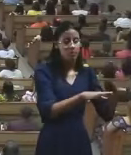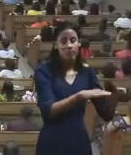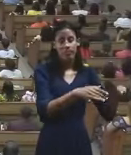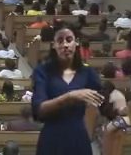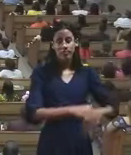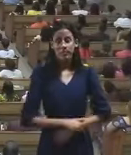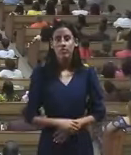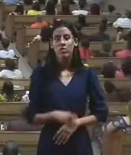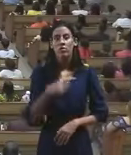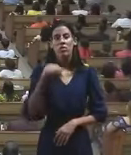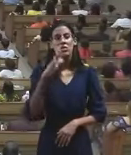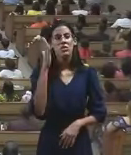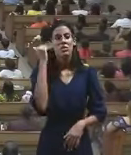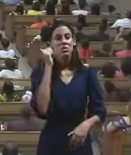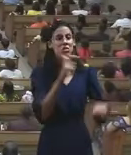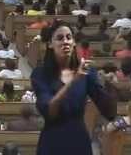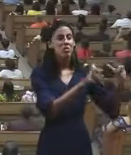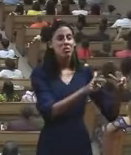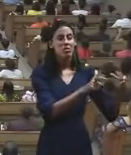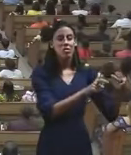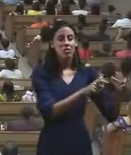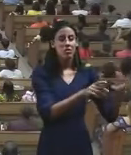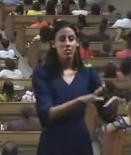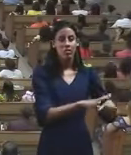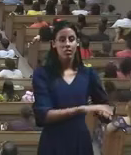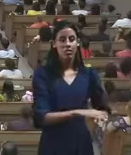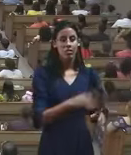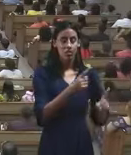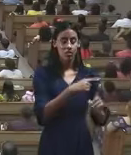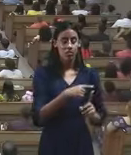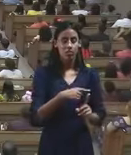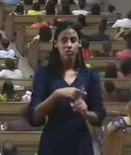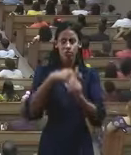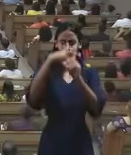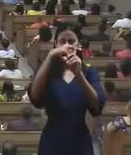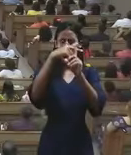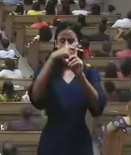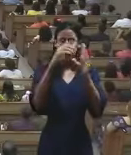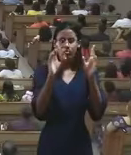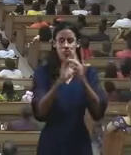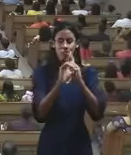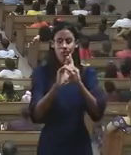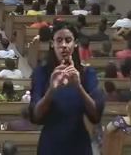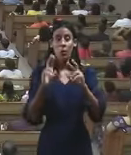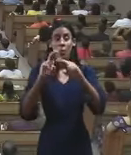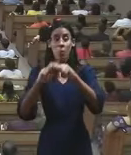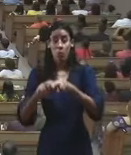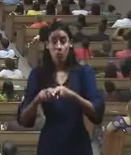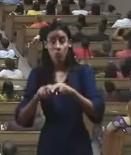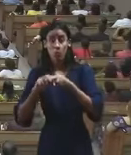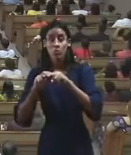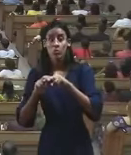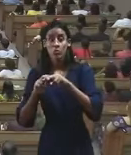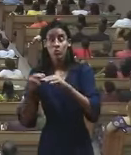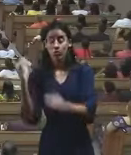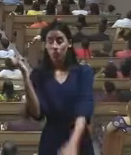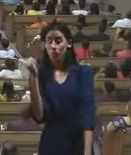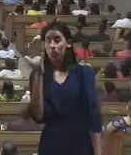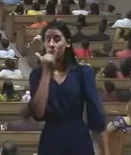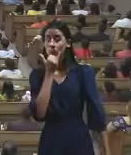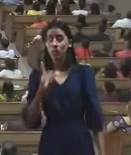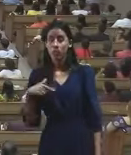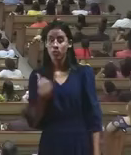sabiam que a casa do diabo caiu, não foi na cruz, Jesus morreu na cruz, não tinha nada para o diabo, Ele morreu na cruz para nos perdoar. O